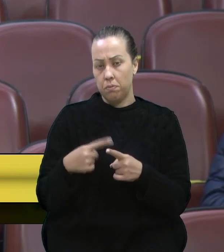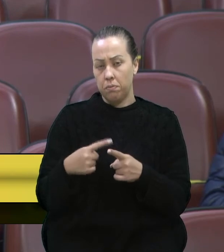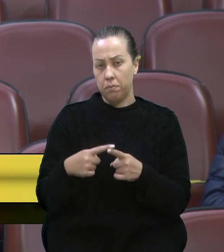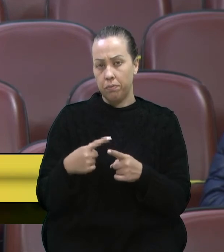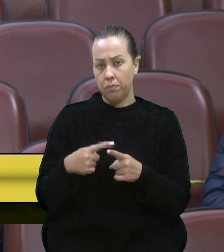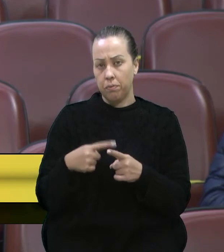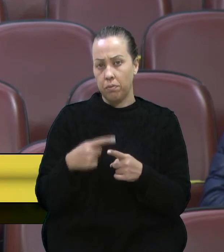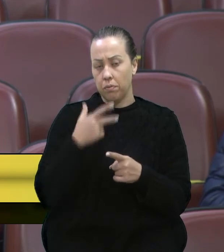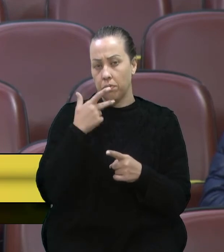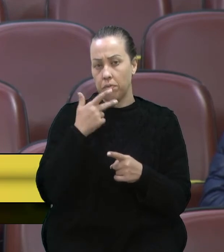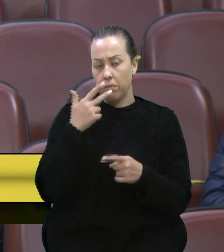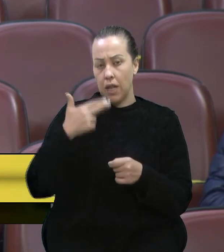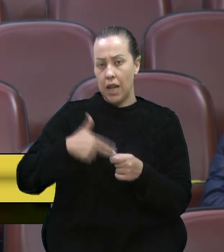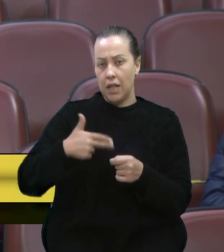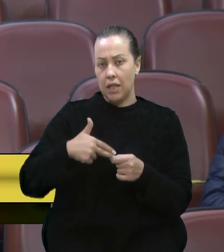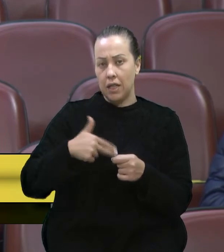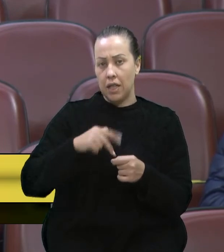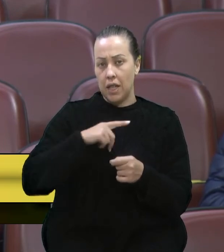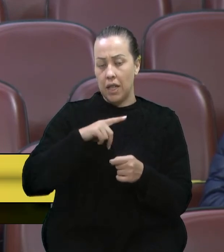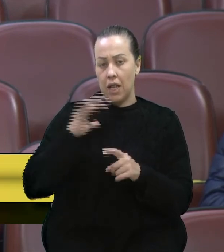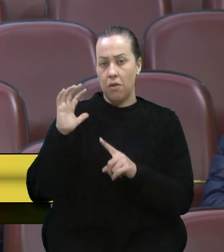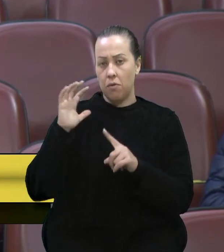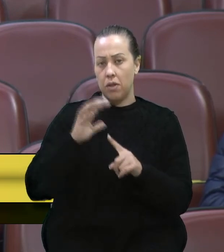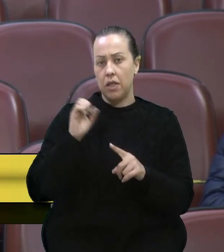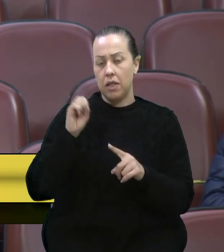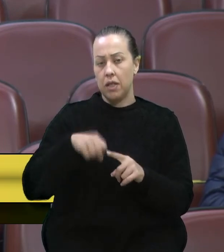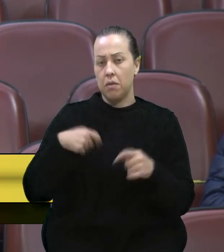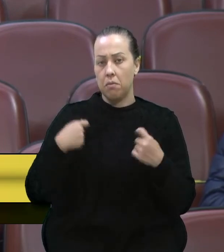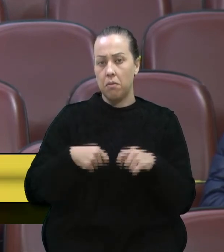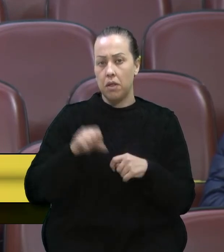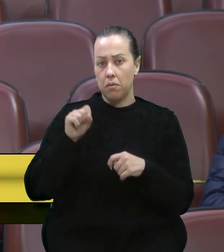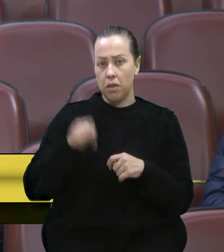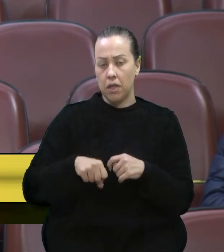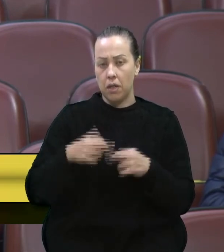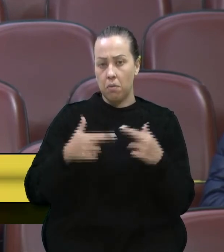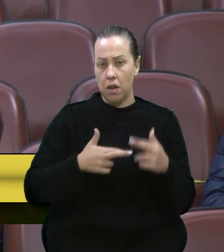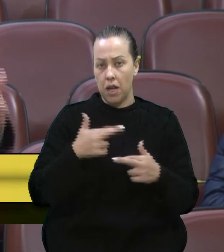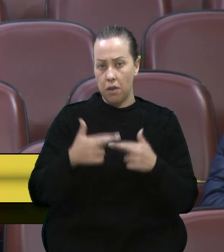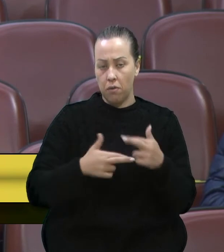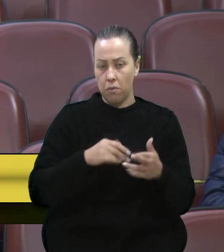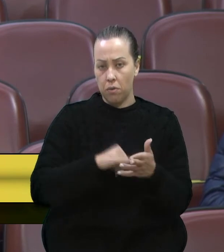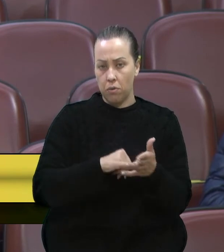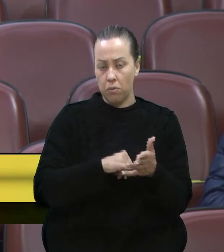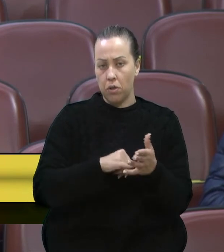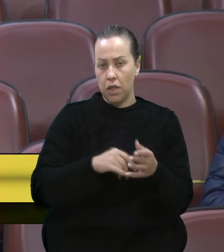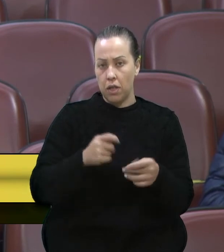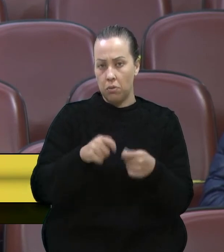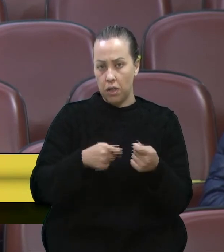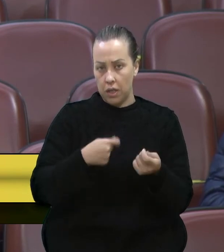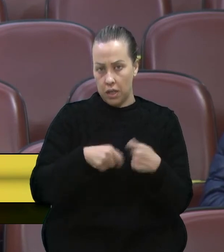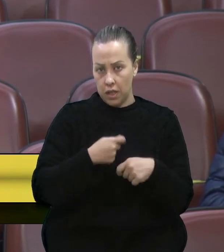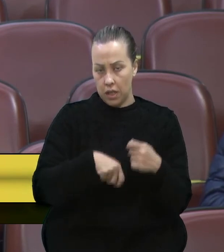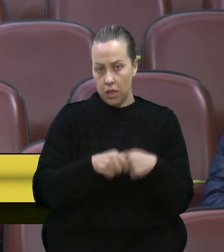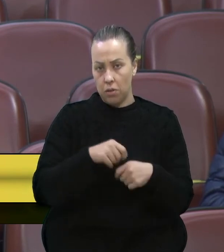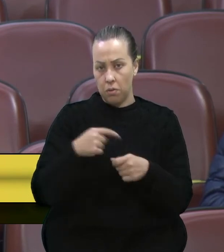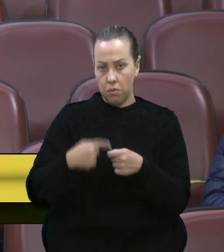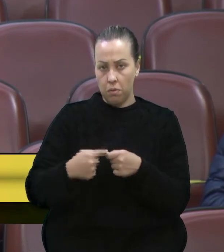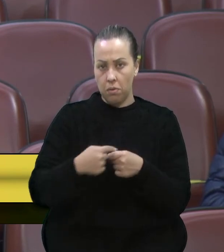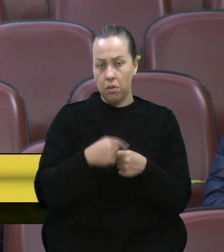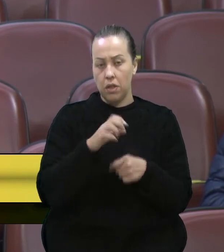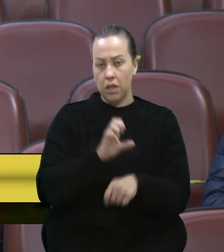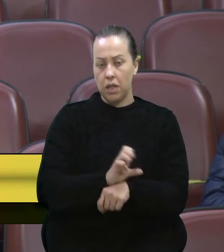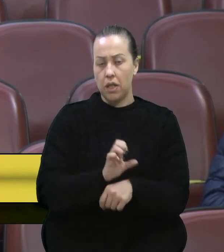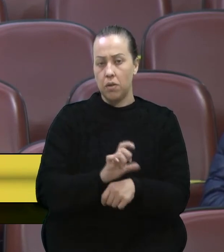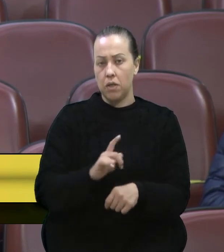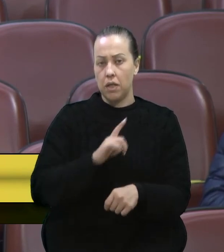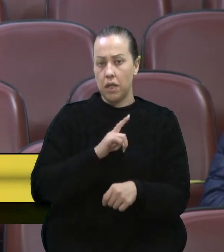como disse, os combustíveis têm grande influência, mas precisamos, sim, uma reforma tributária, administrativa, para que os municípios e os estados